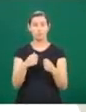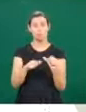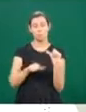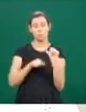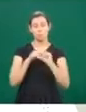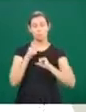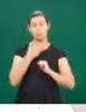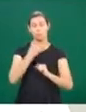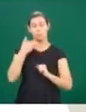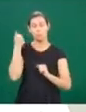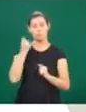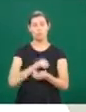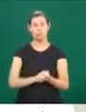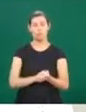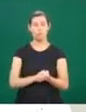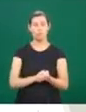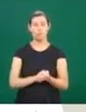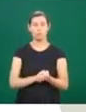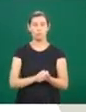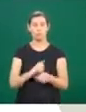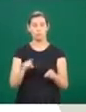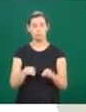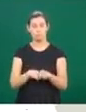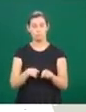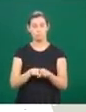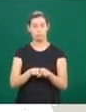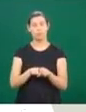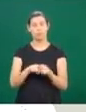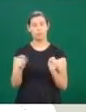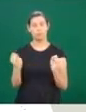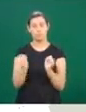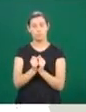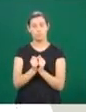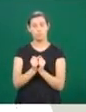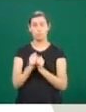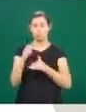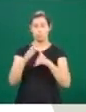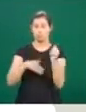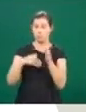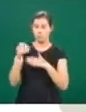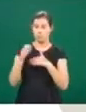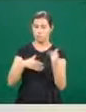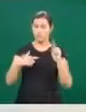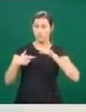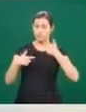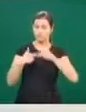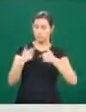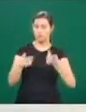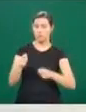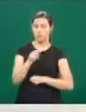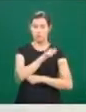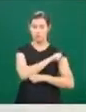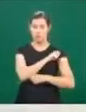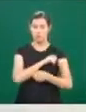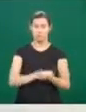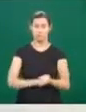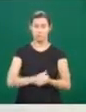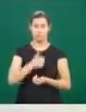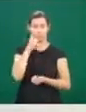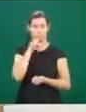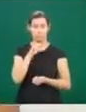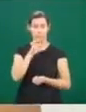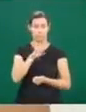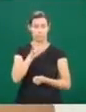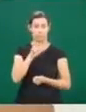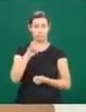e repassar isso para os nossos profissionais que trabalham junto com a gente, para os nossos alunos, né? Eliene é professora da Escola